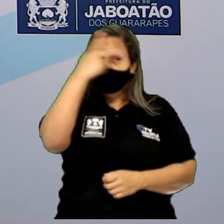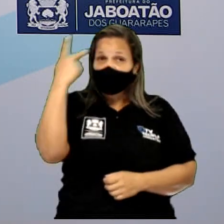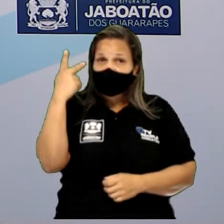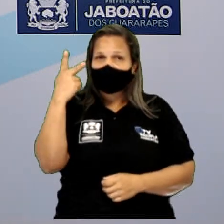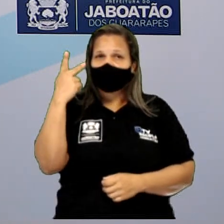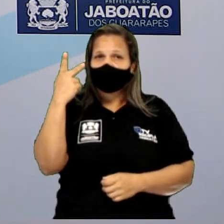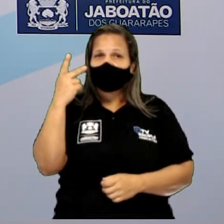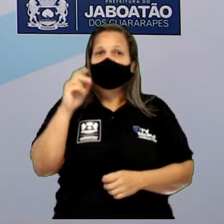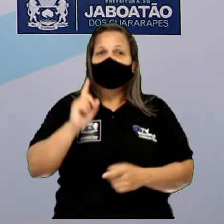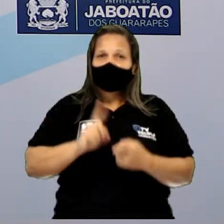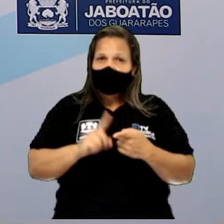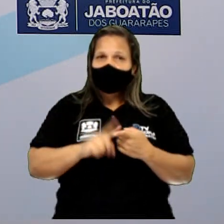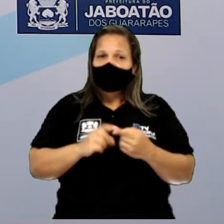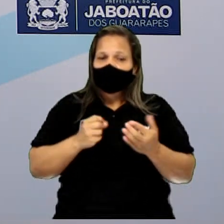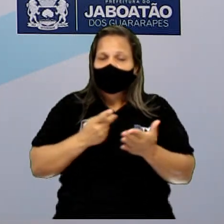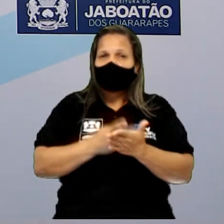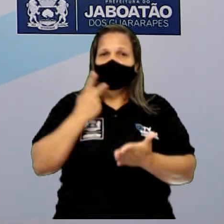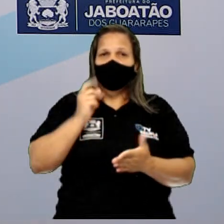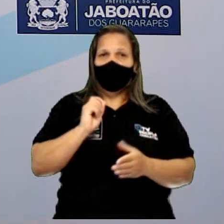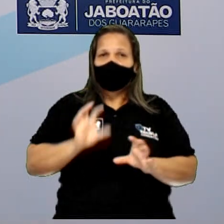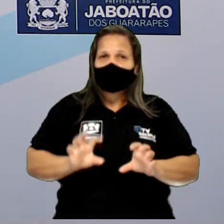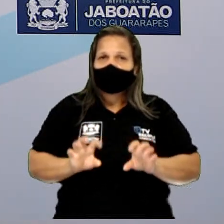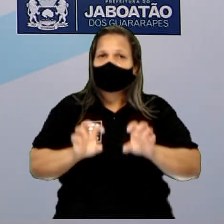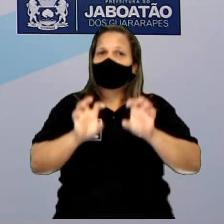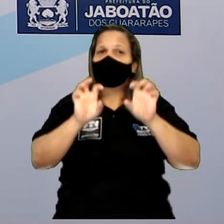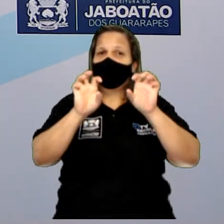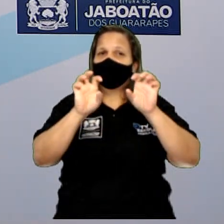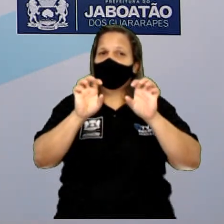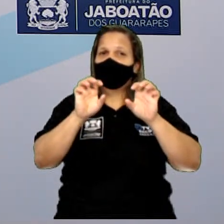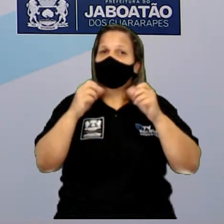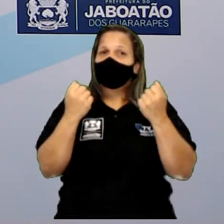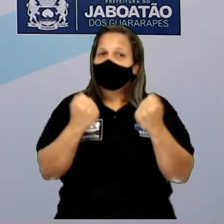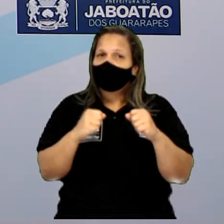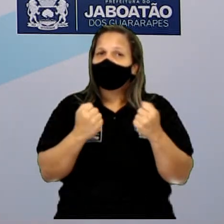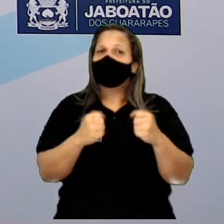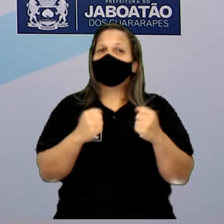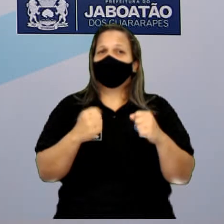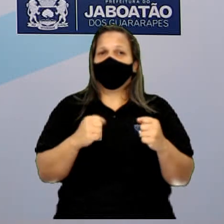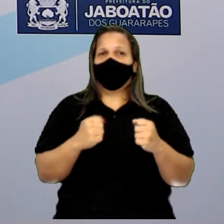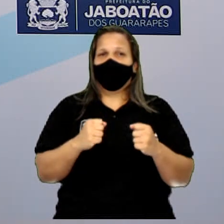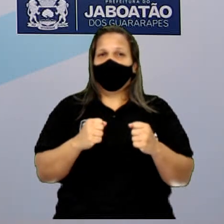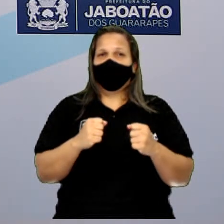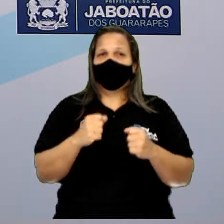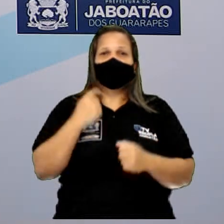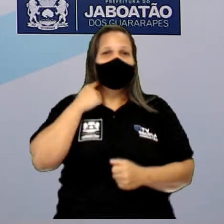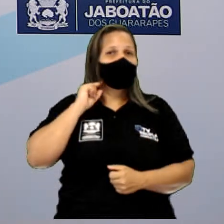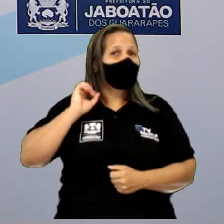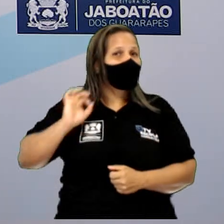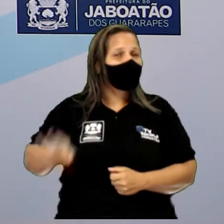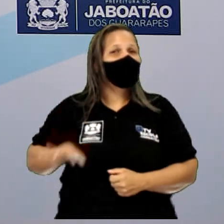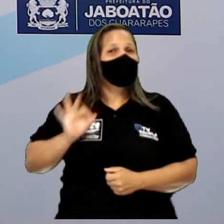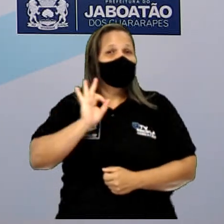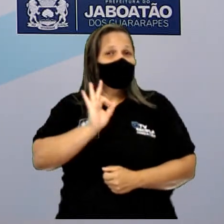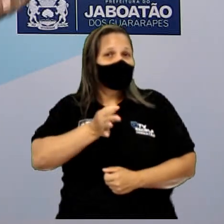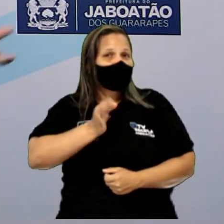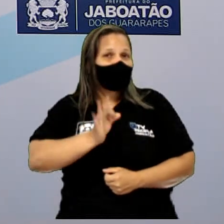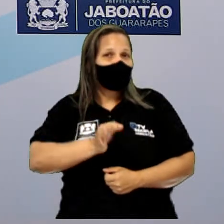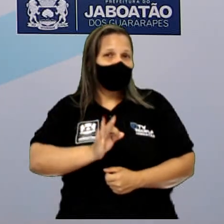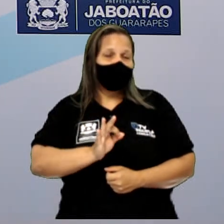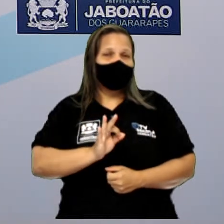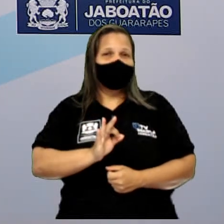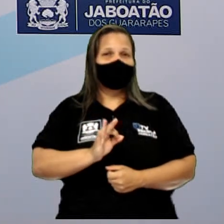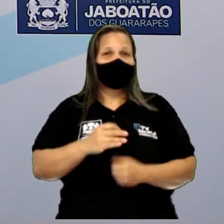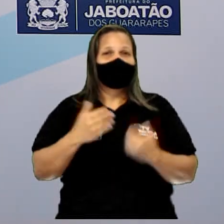reciclando e dando um destino correto essas pilhas e baterias. Por isso que todos os